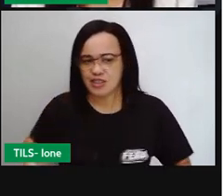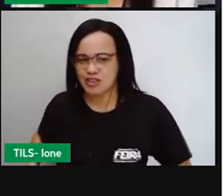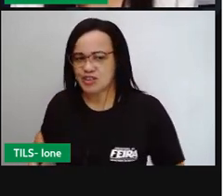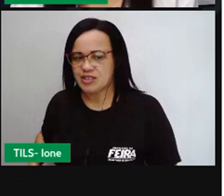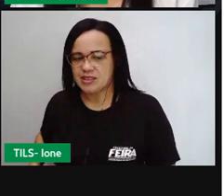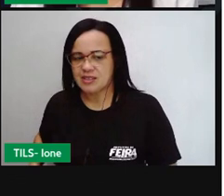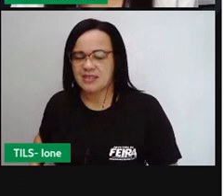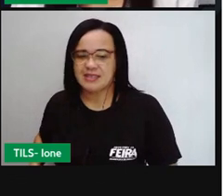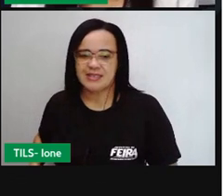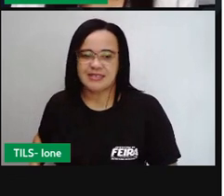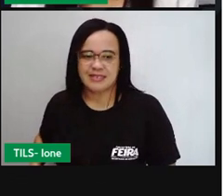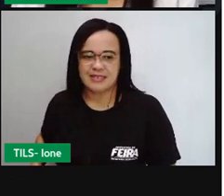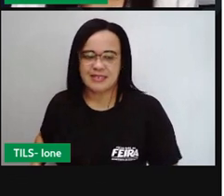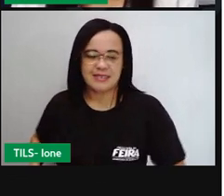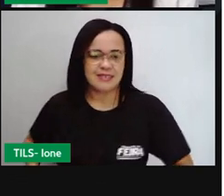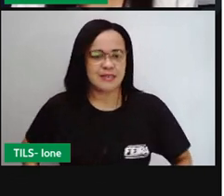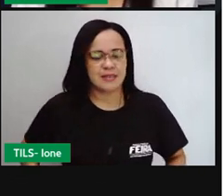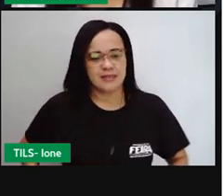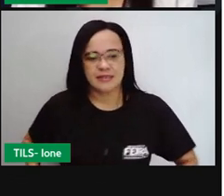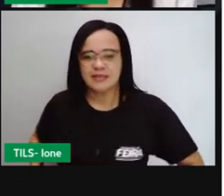vamos lá. Gire.